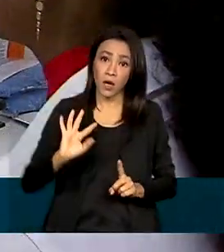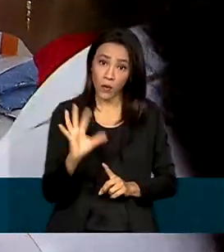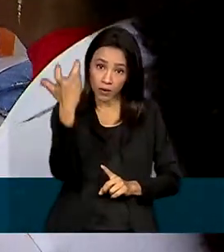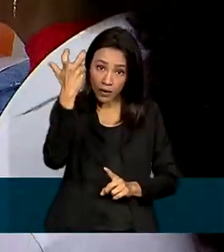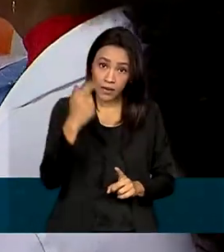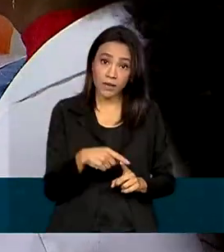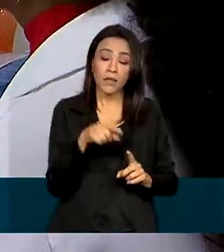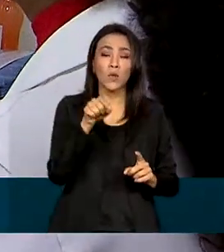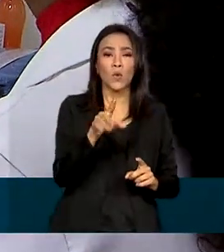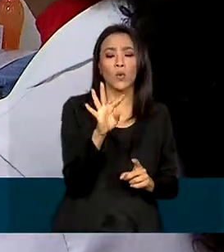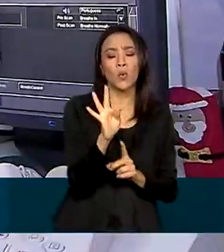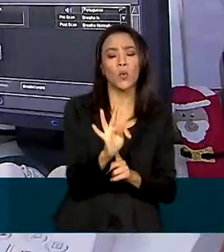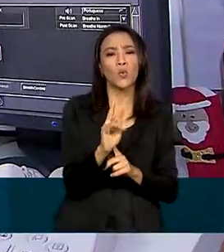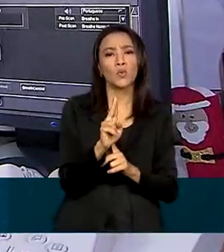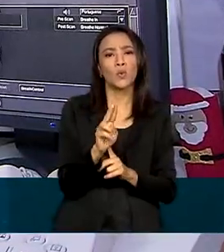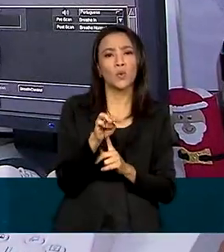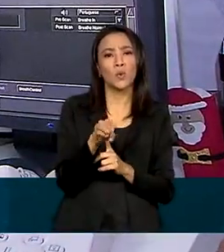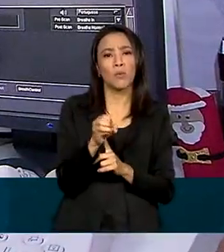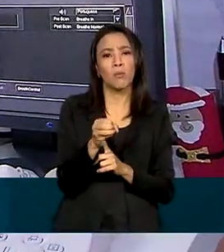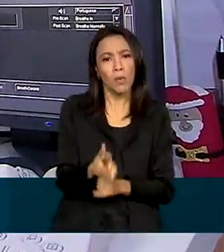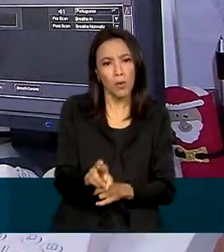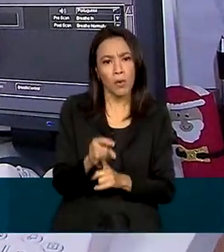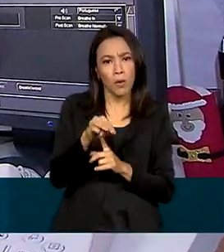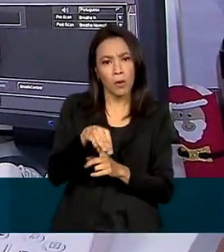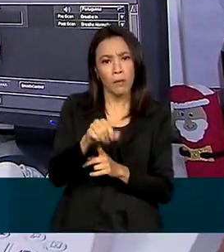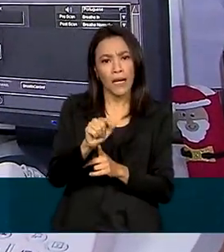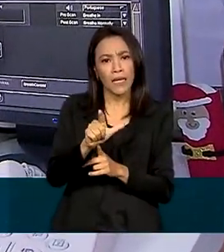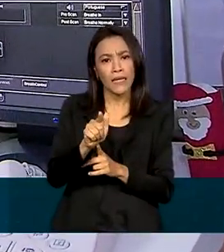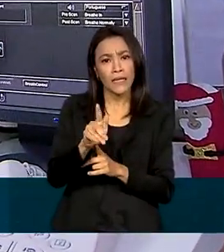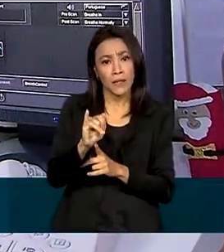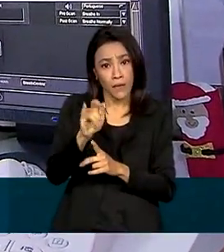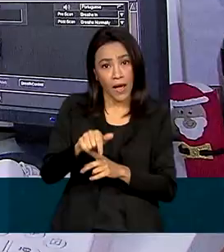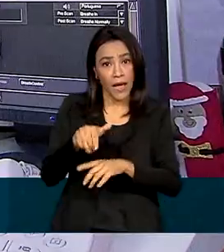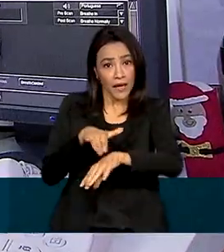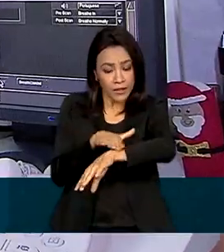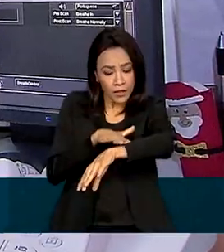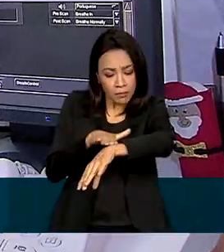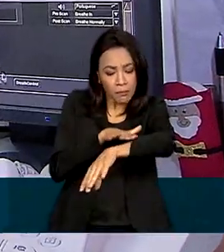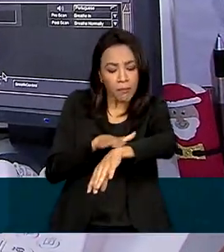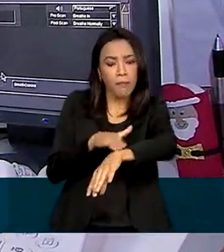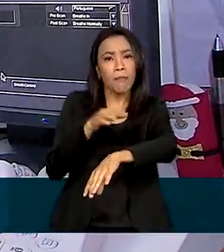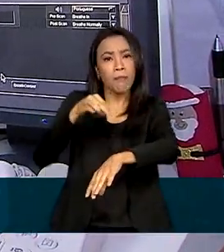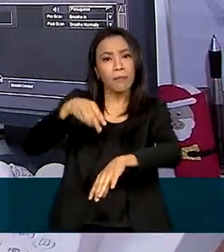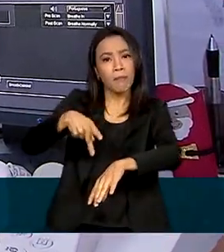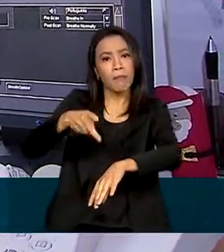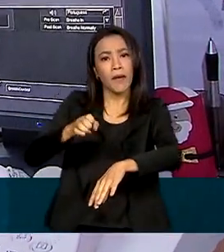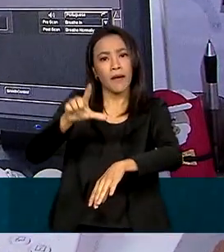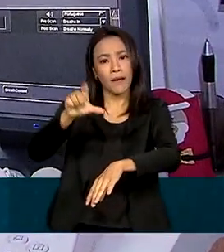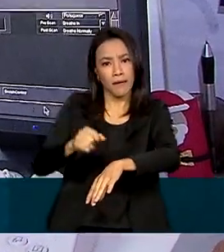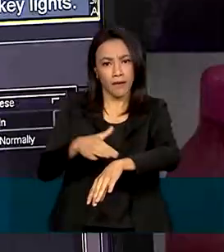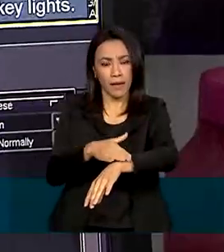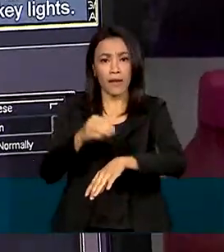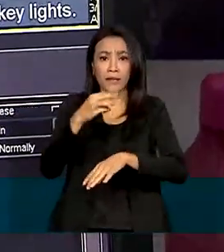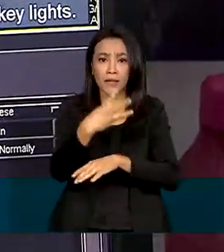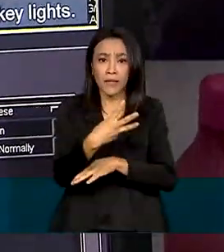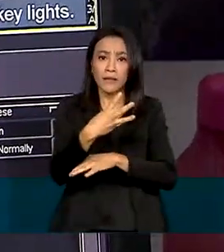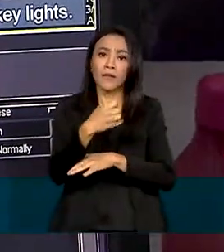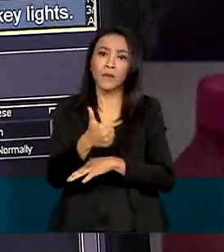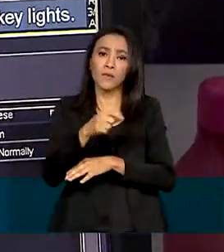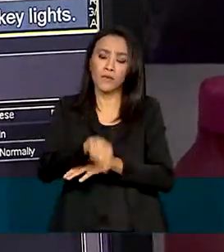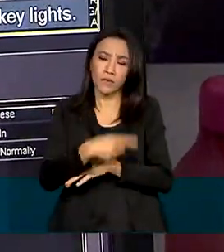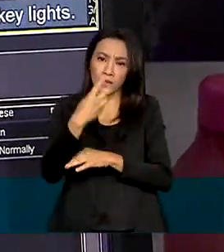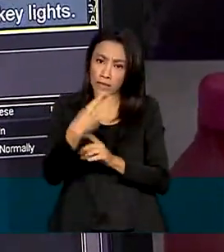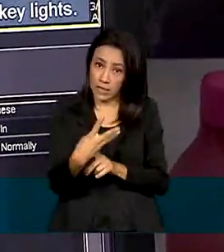O tumor maligno, que está em primeiro nessa lista, é o de pele não melanoma, correspondente a 31,3%